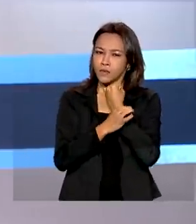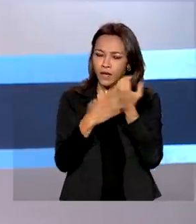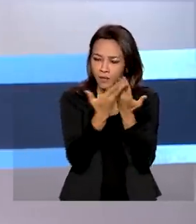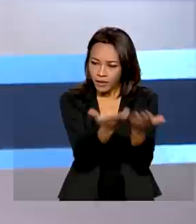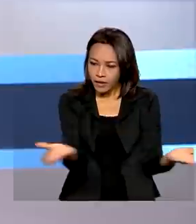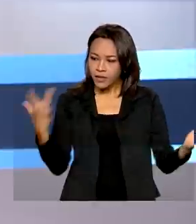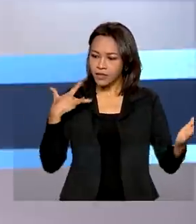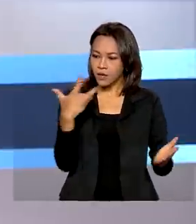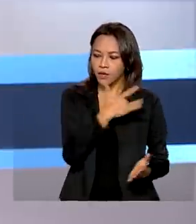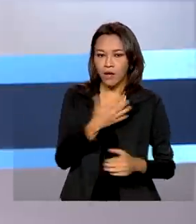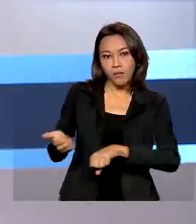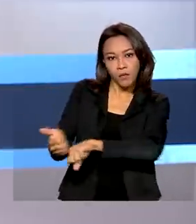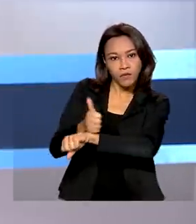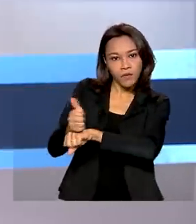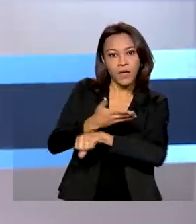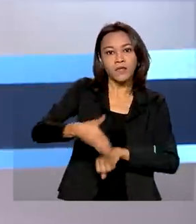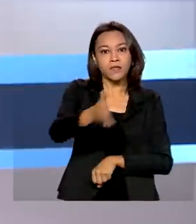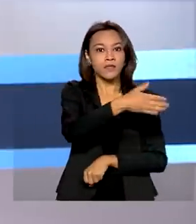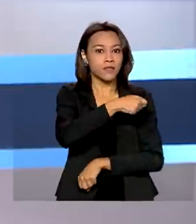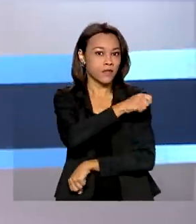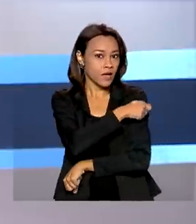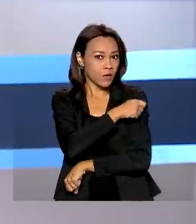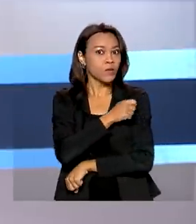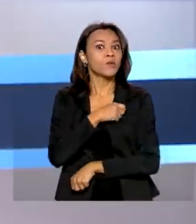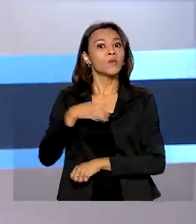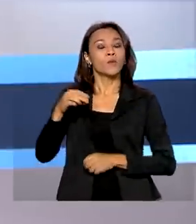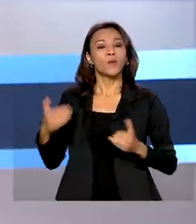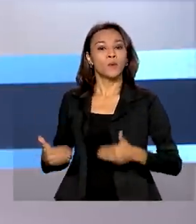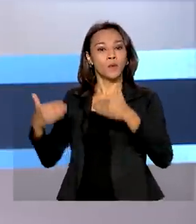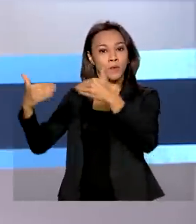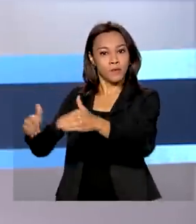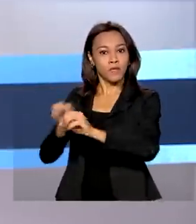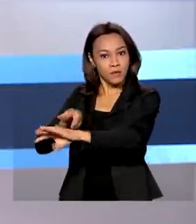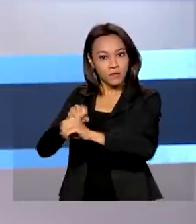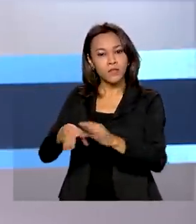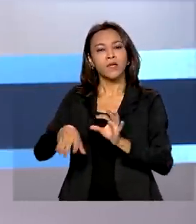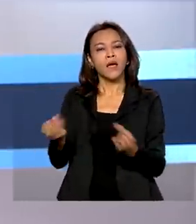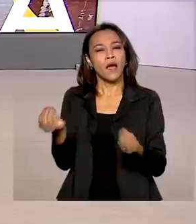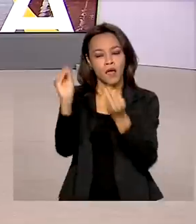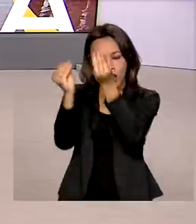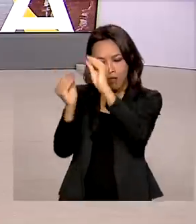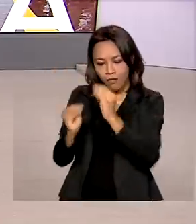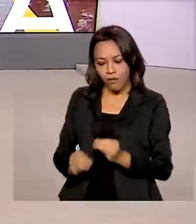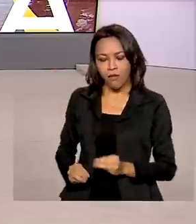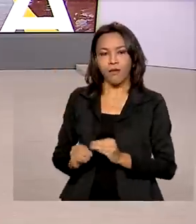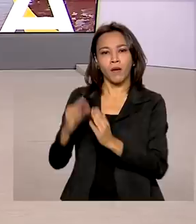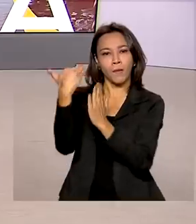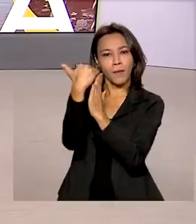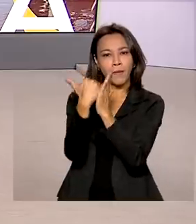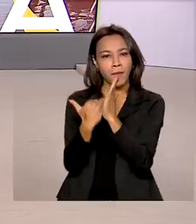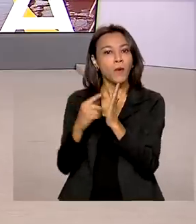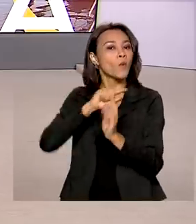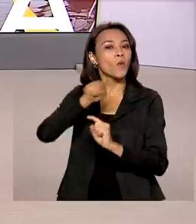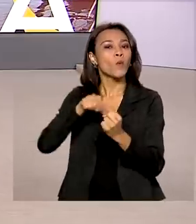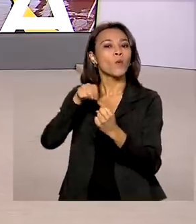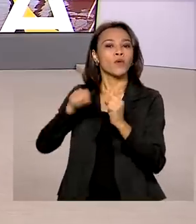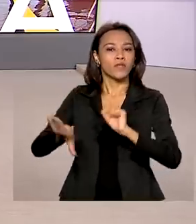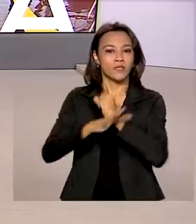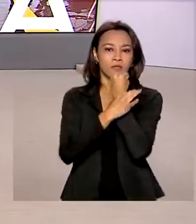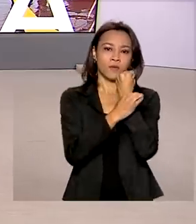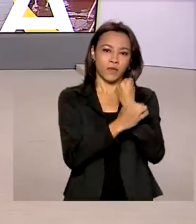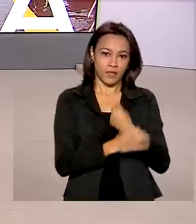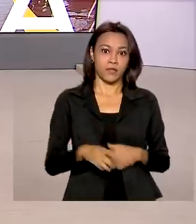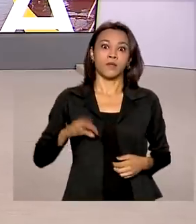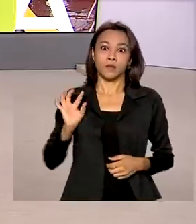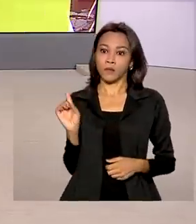profissionais, o Ministério da Educação elaborou um guia com orientações de biossegurança. O ministro da Educação foi conferir como